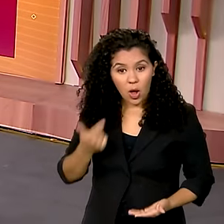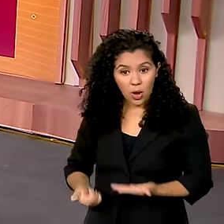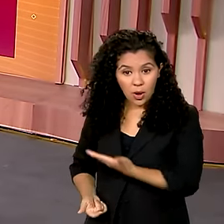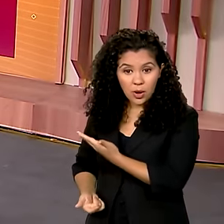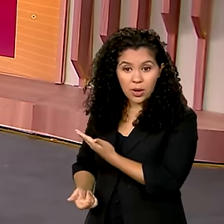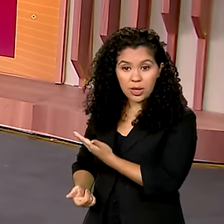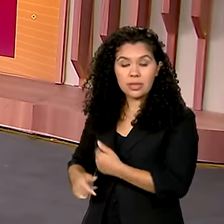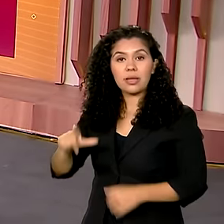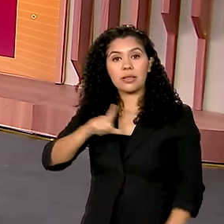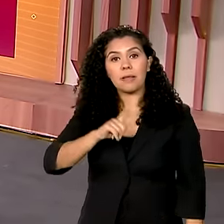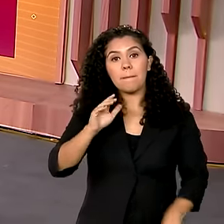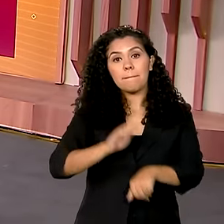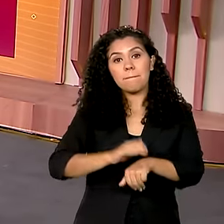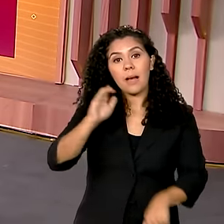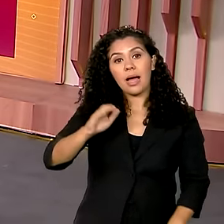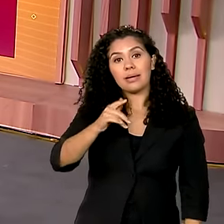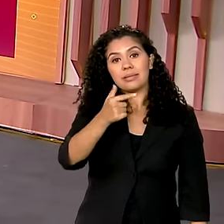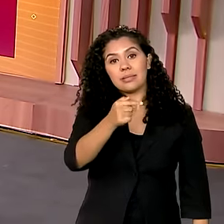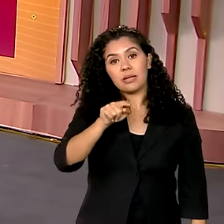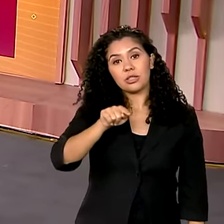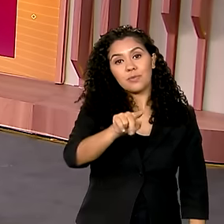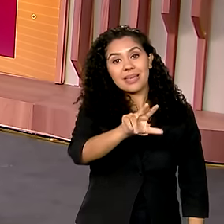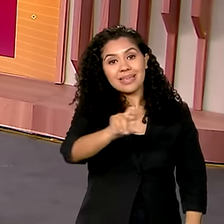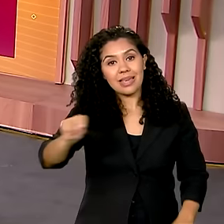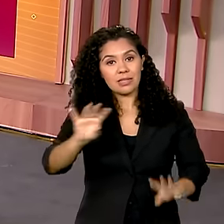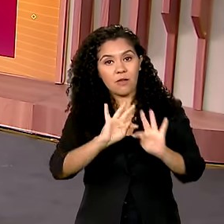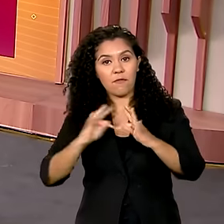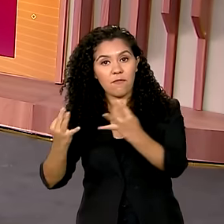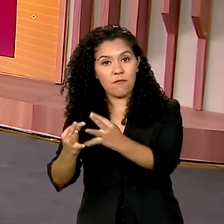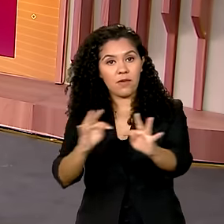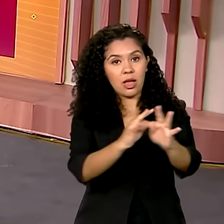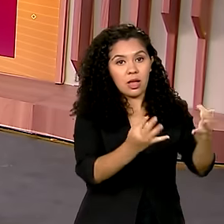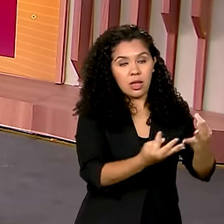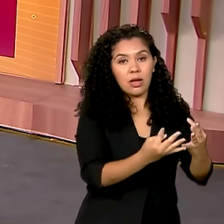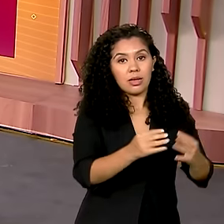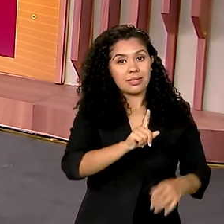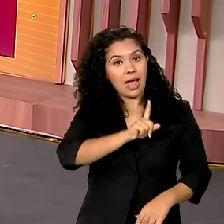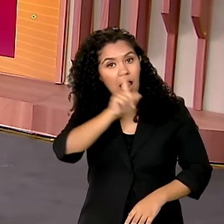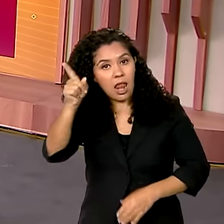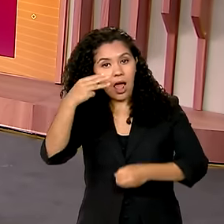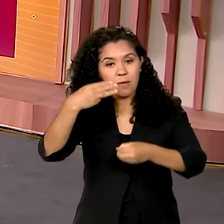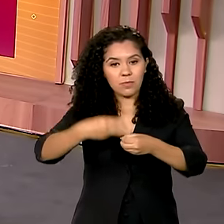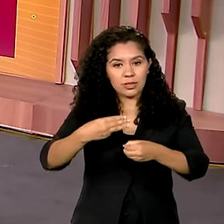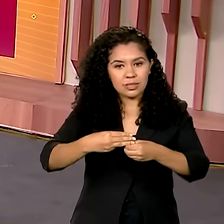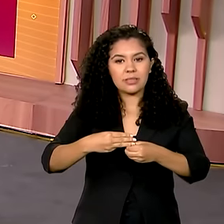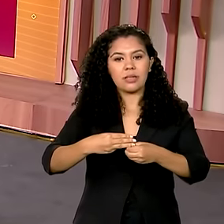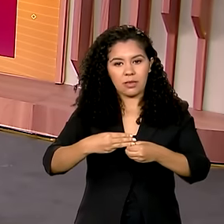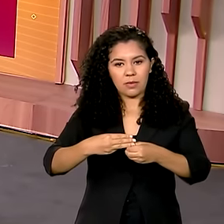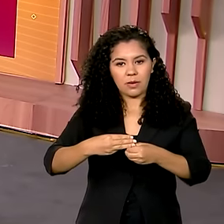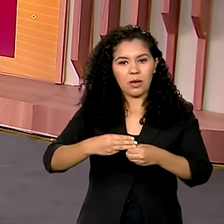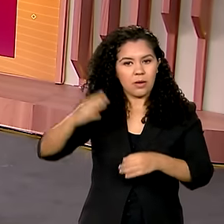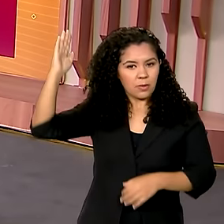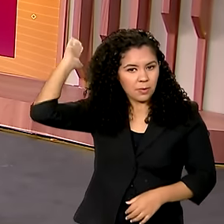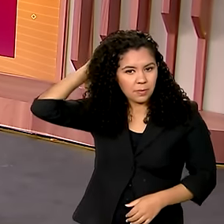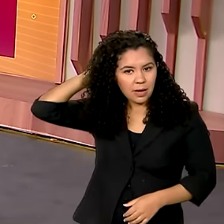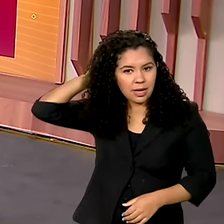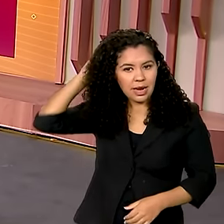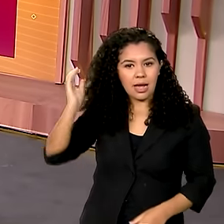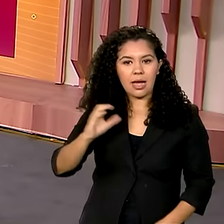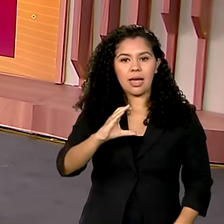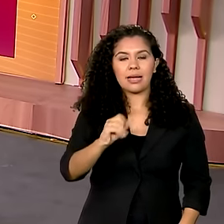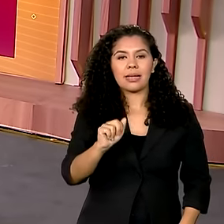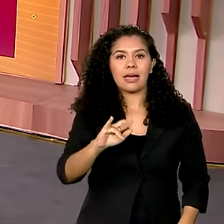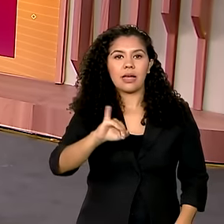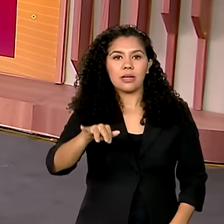mais de 7 mil, 7.500 famílias lá em Canaã dos Carajás foram atendidas, são atendidas, né, pelo